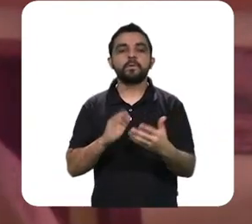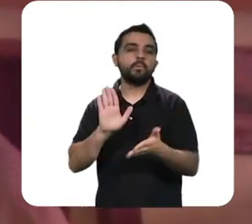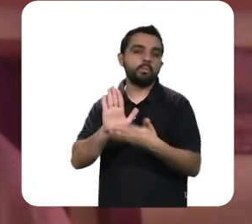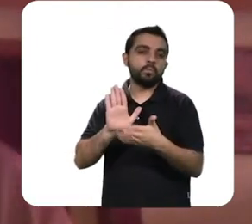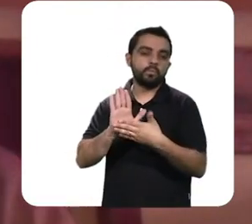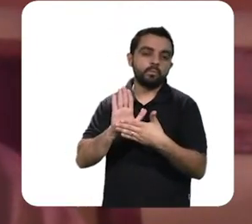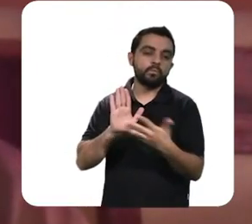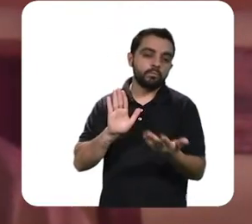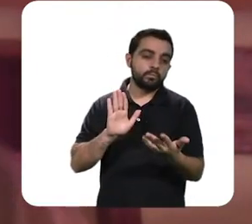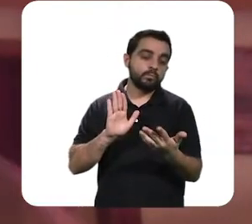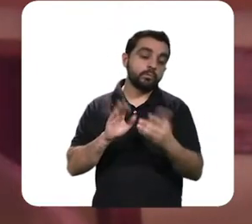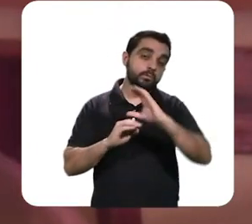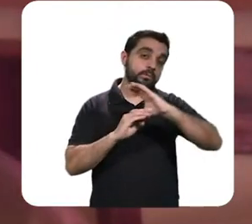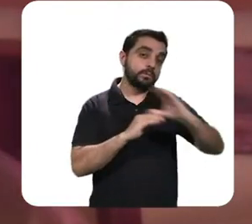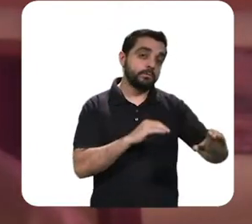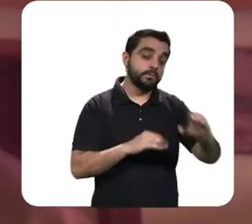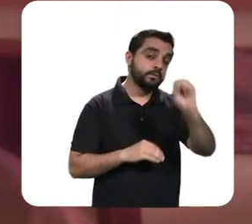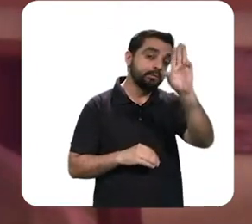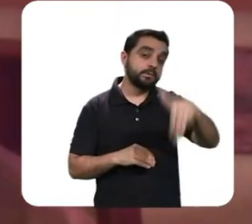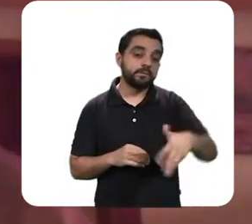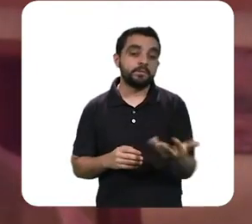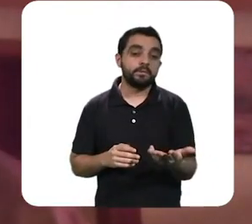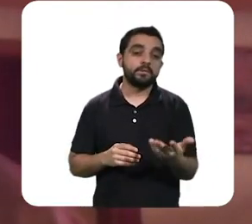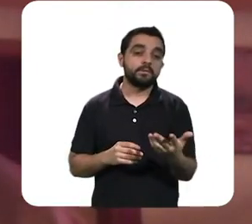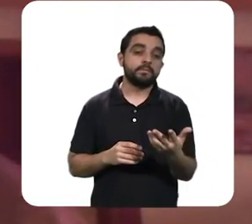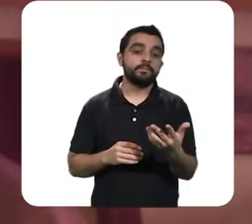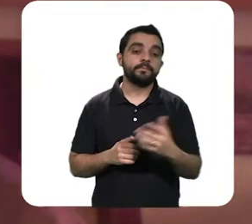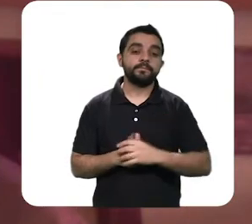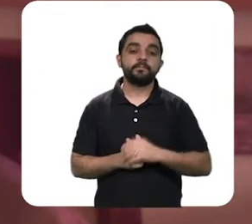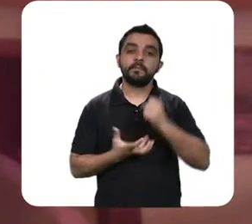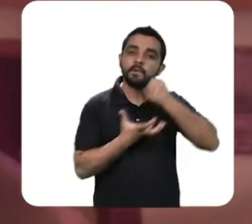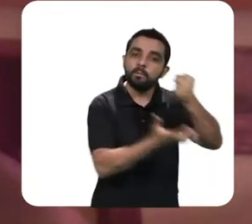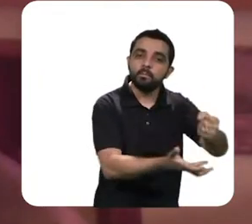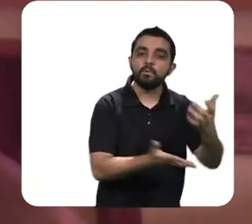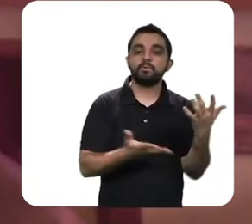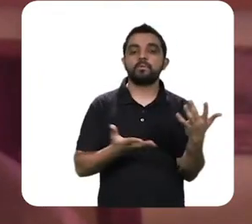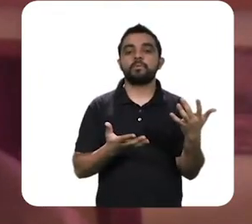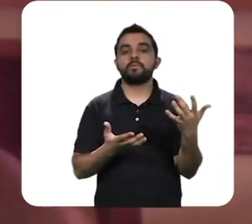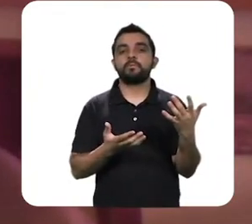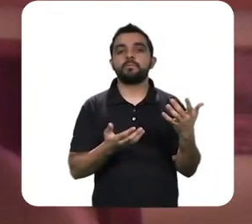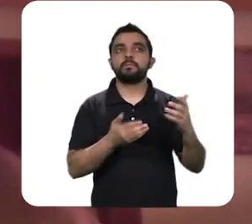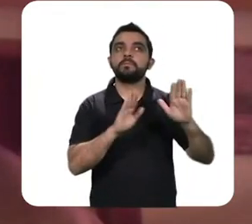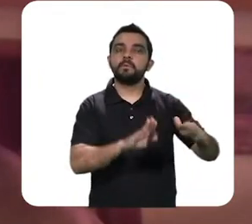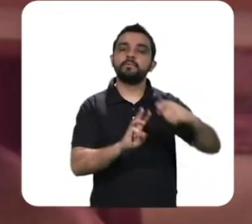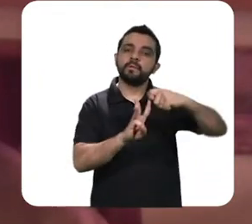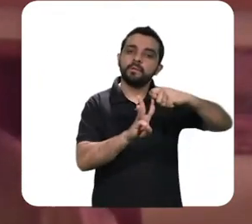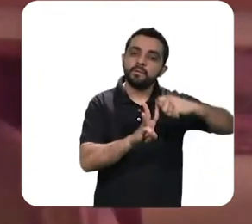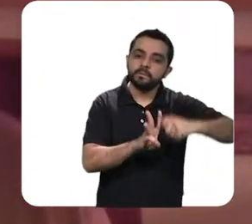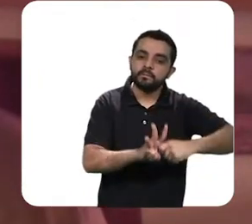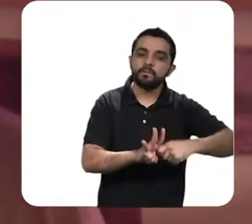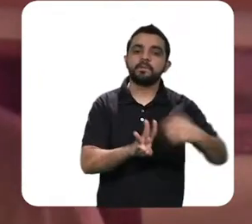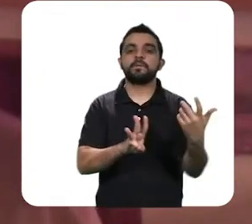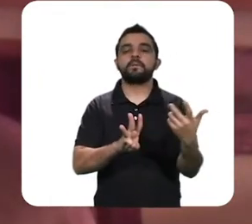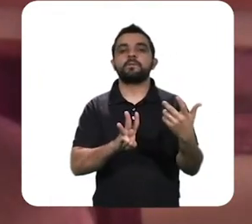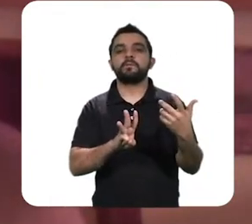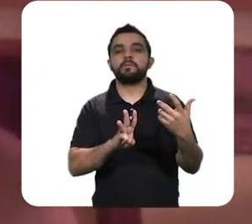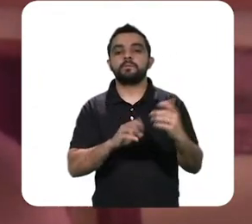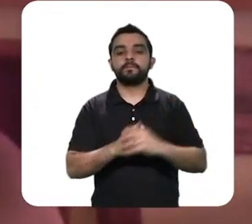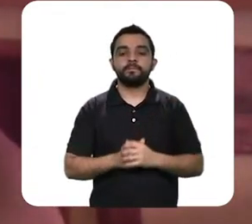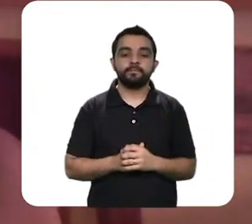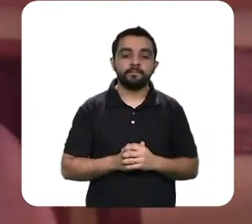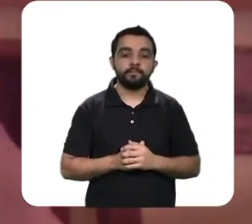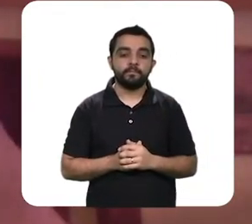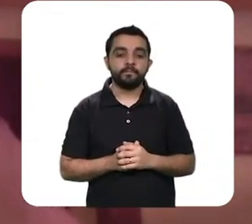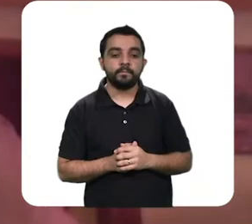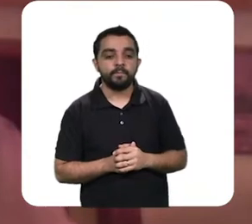José Oreiro da NB tem que ser um salário mínimo mesmo durante 3 meses para todos os maiores de 14 anos e